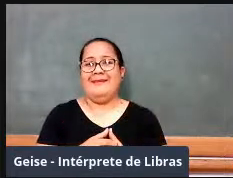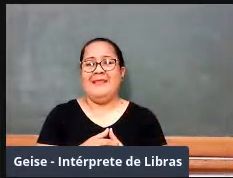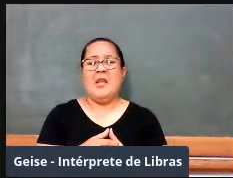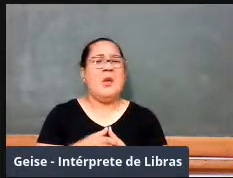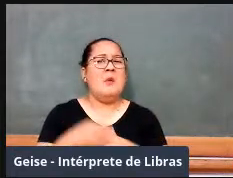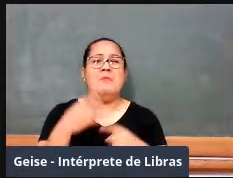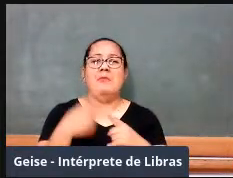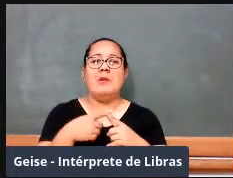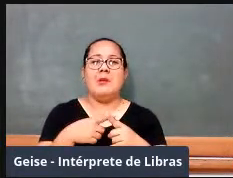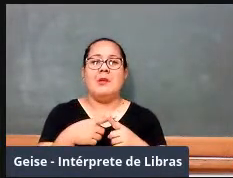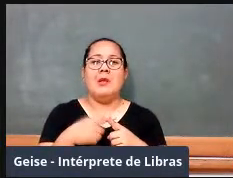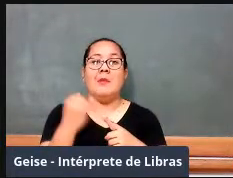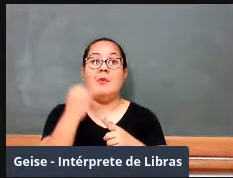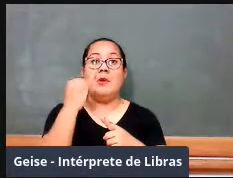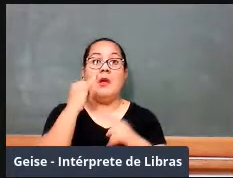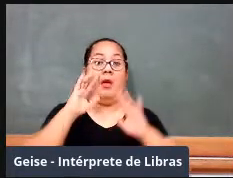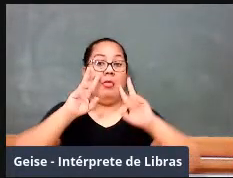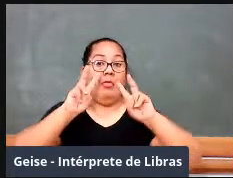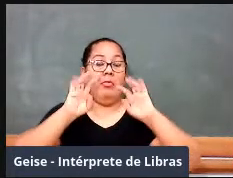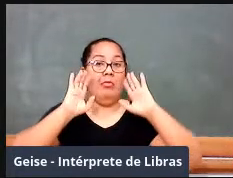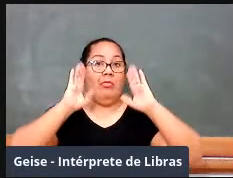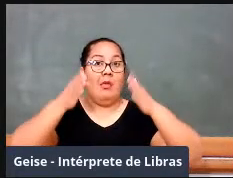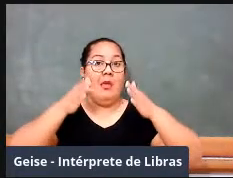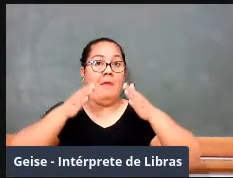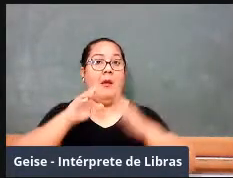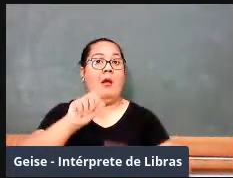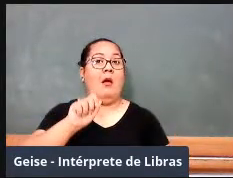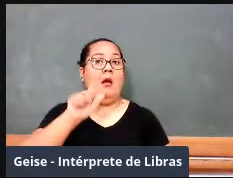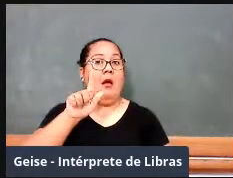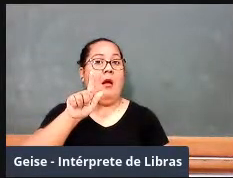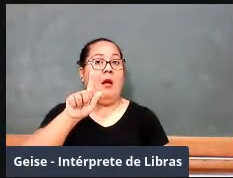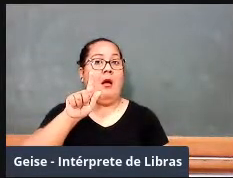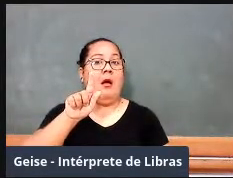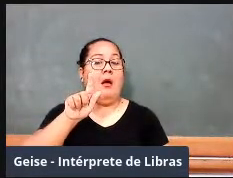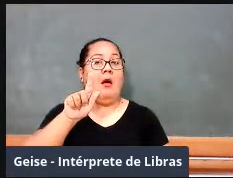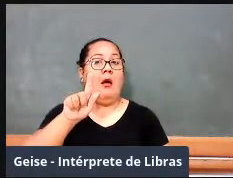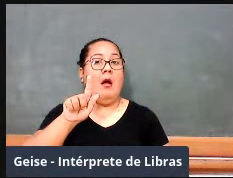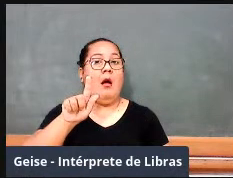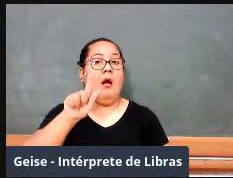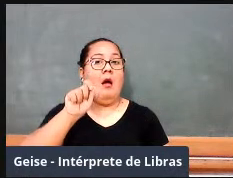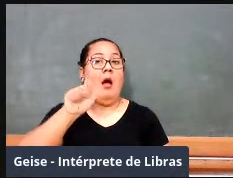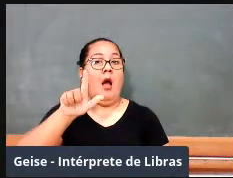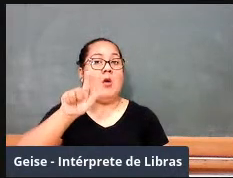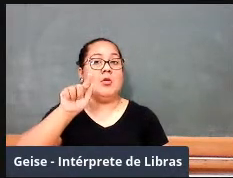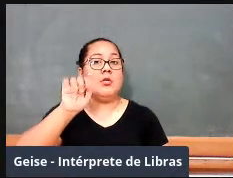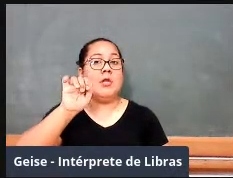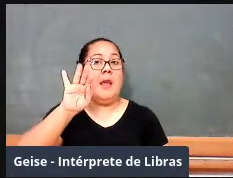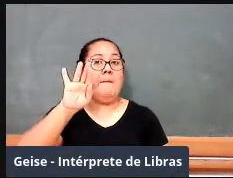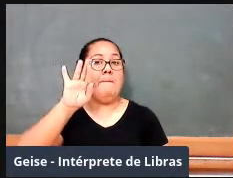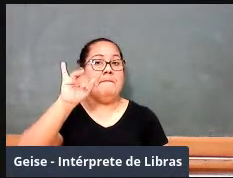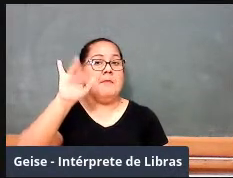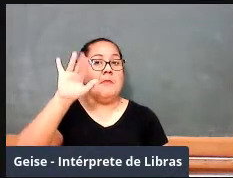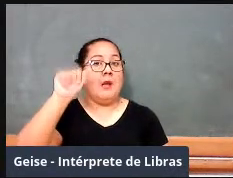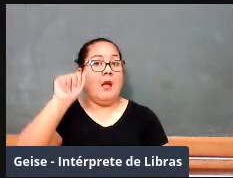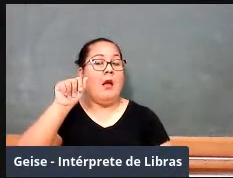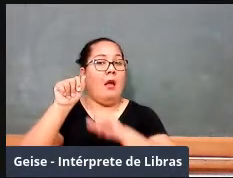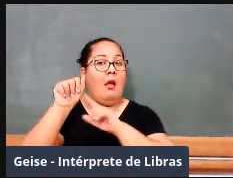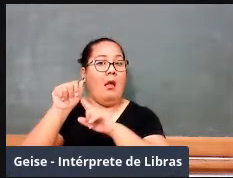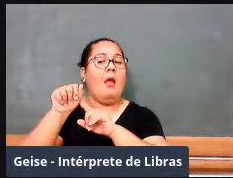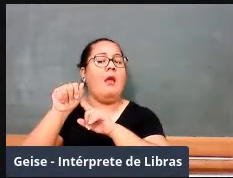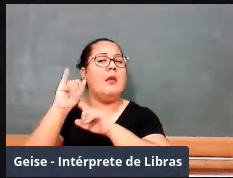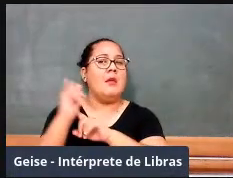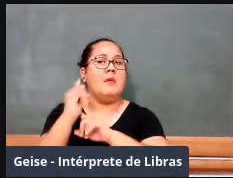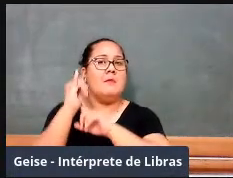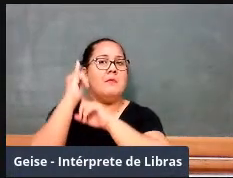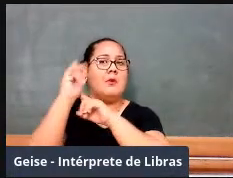estruturas algébricas, e as estruturas algébricas, a álgebra, nesse sentido, tomaria